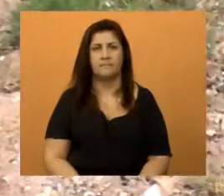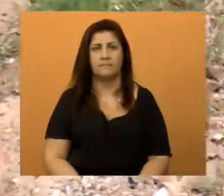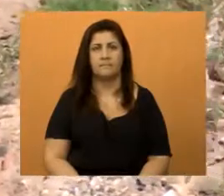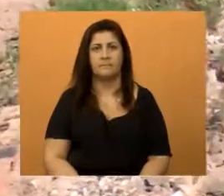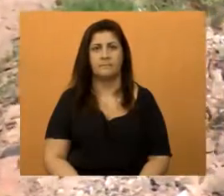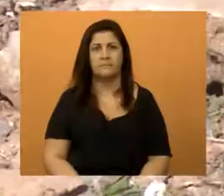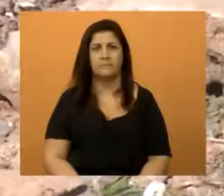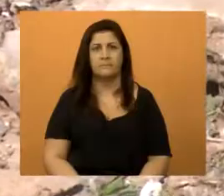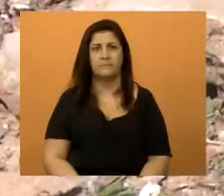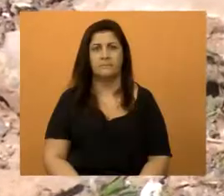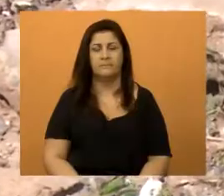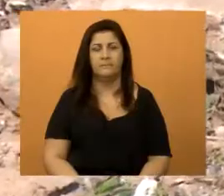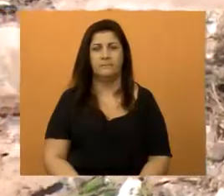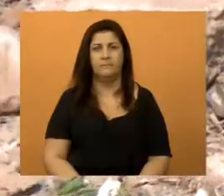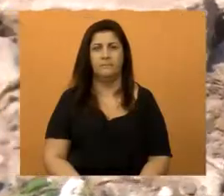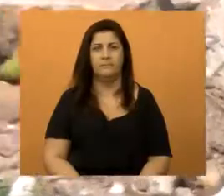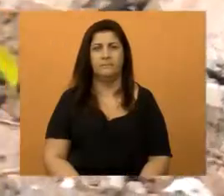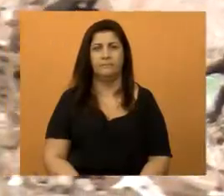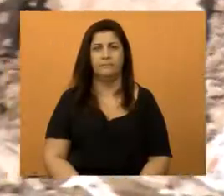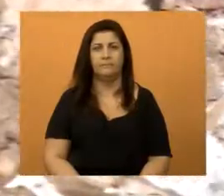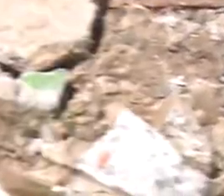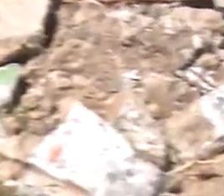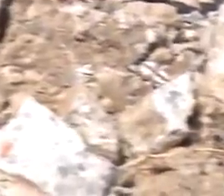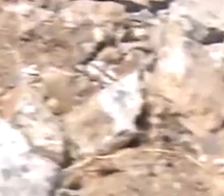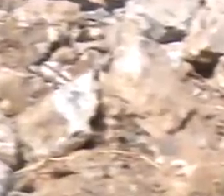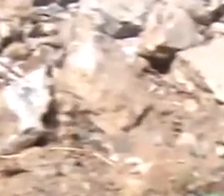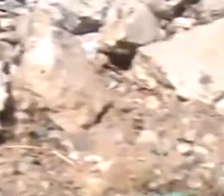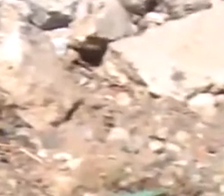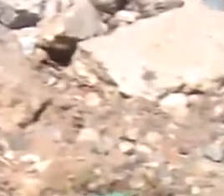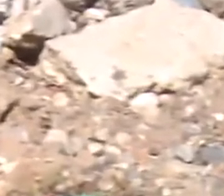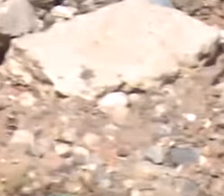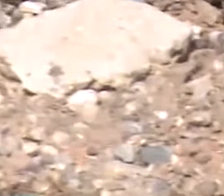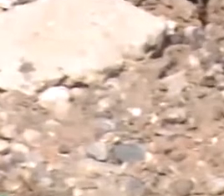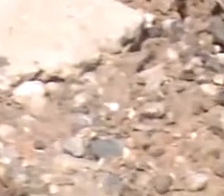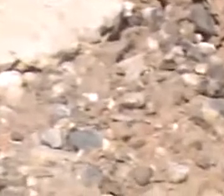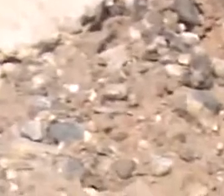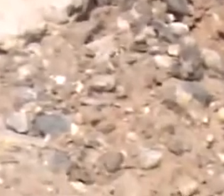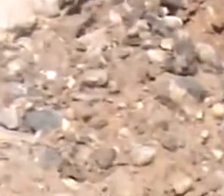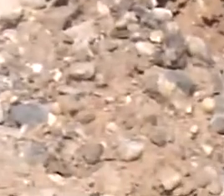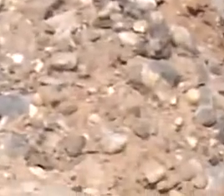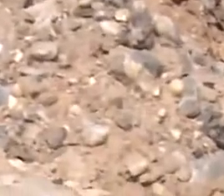que